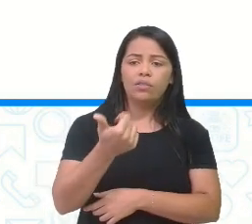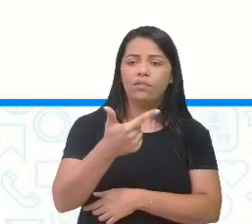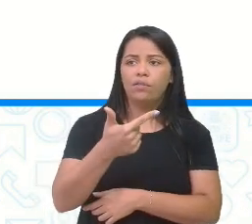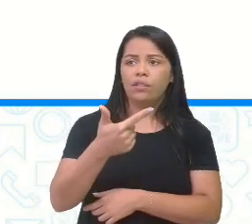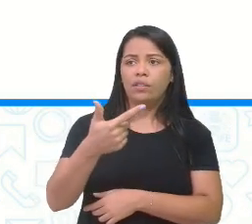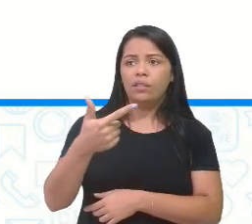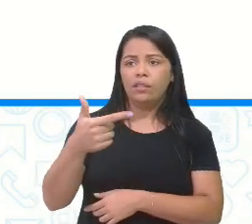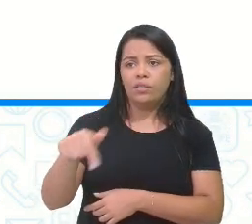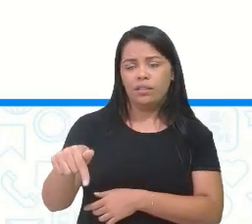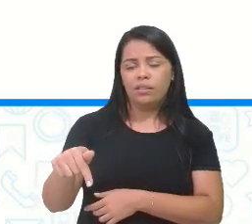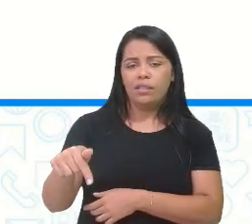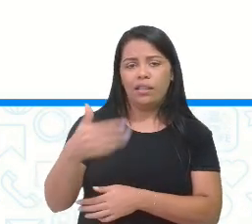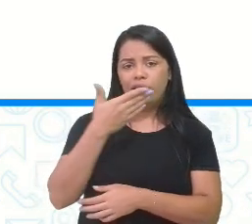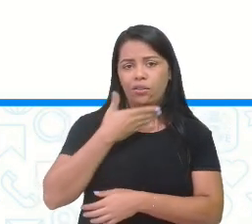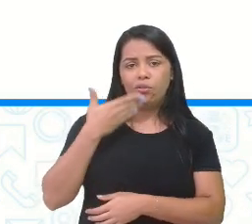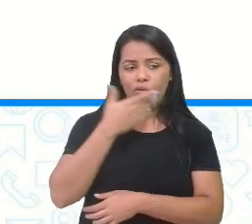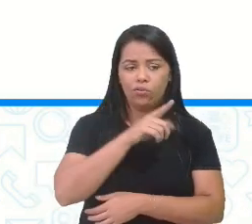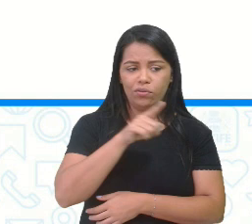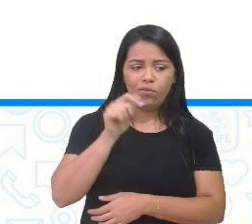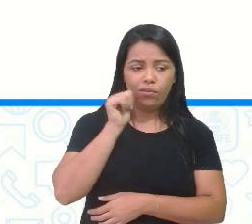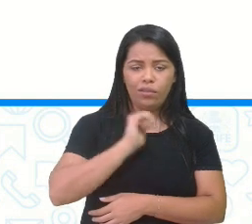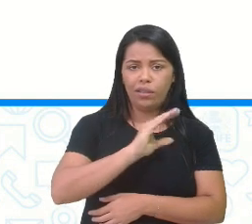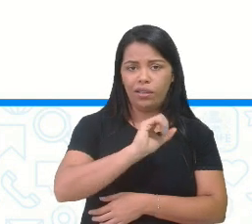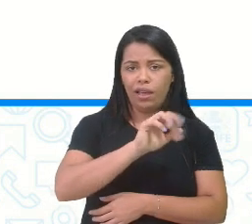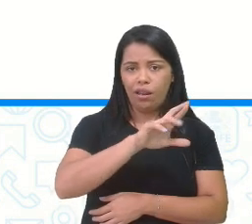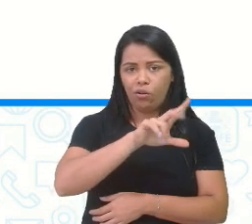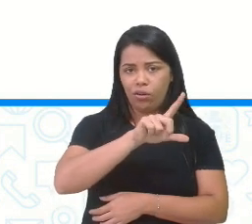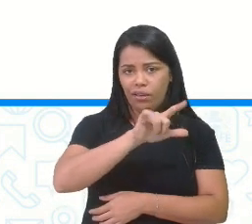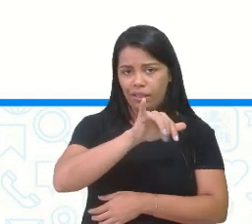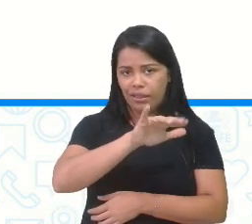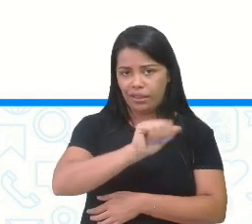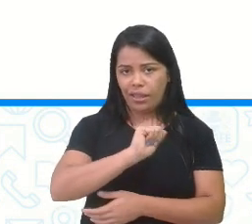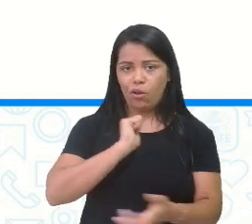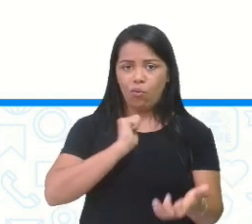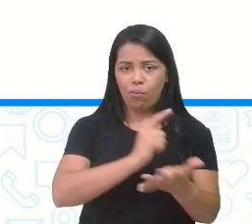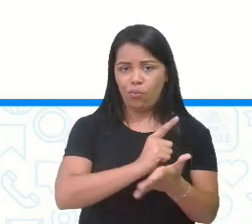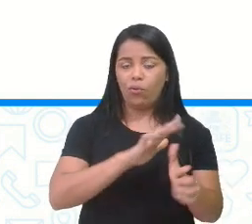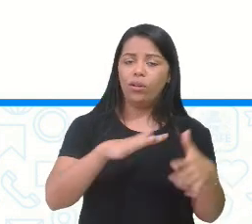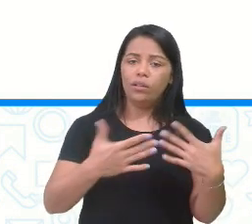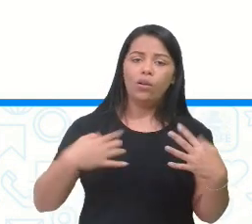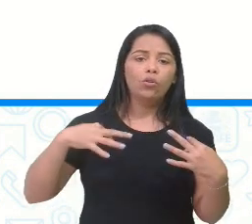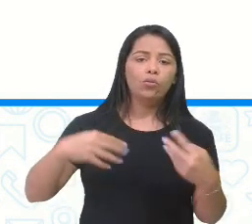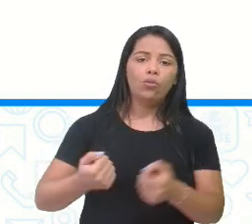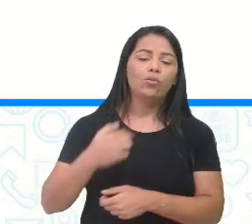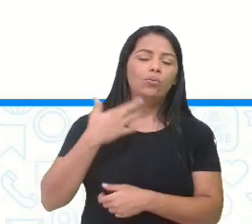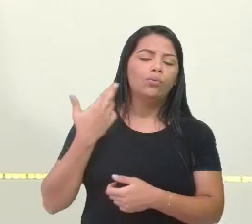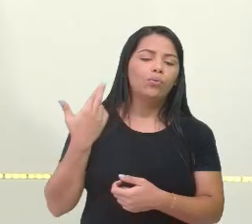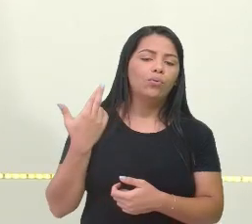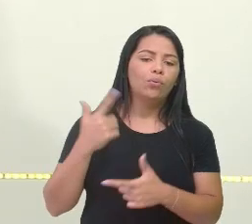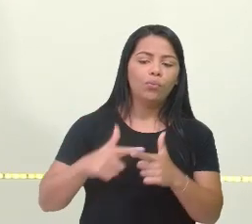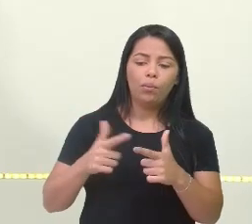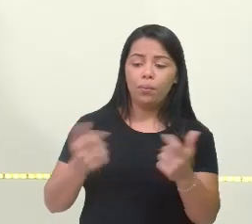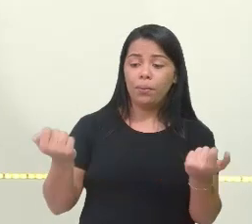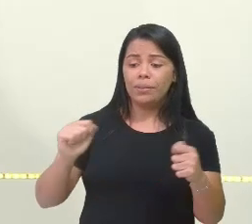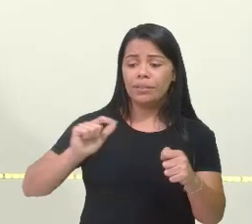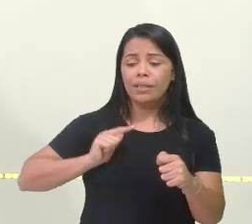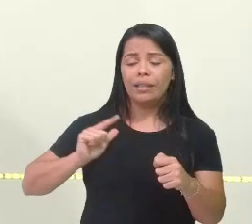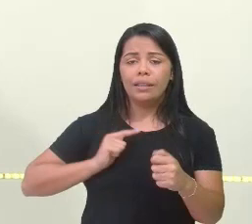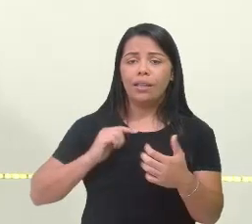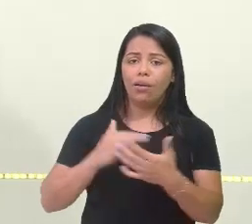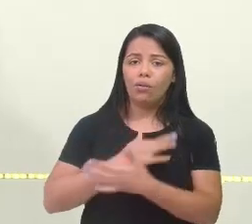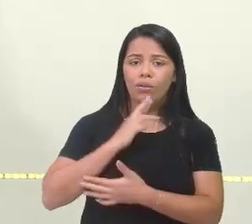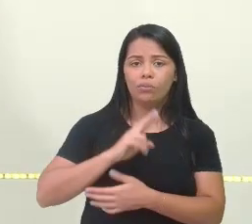127 doces. Foi o que Carolina comprou. Lembrando que todo problema tem que ter uma resposta. Você realiza o